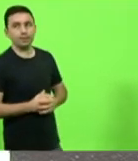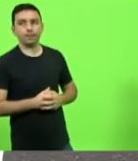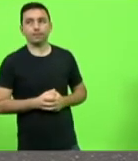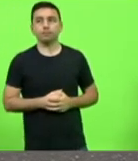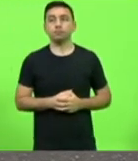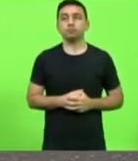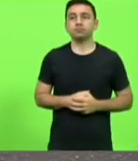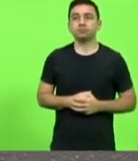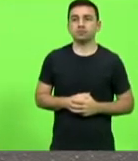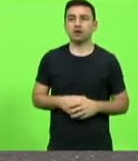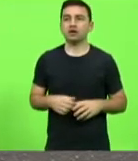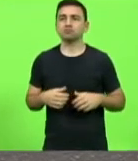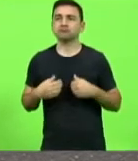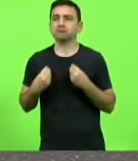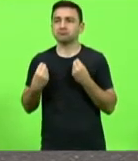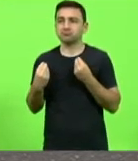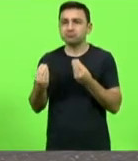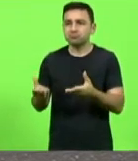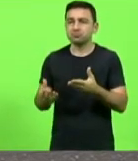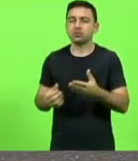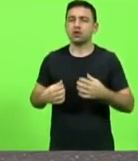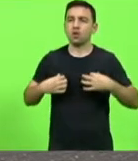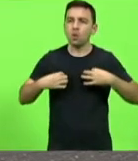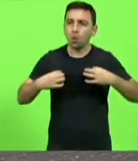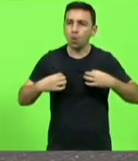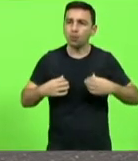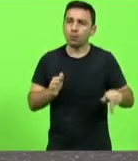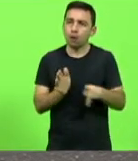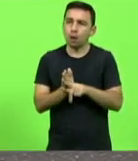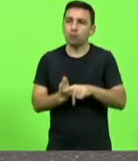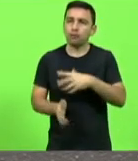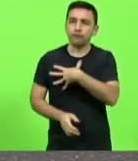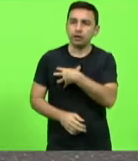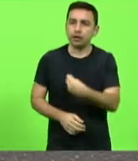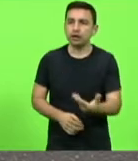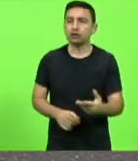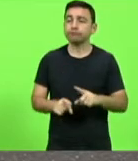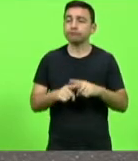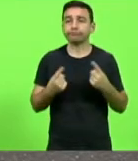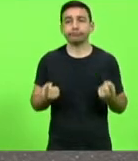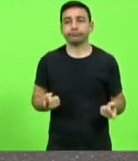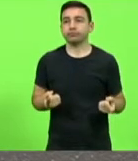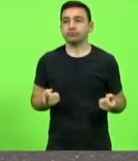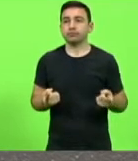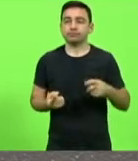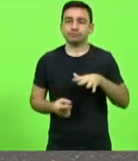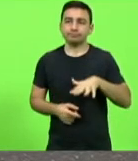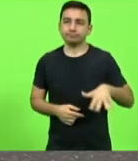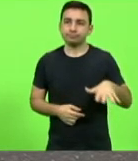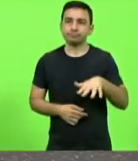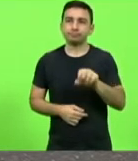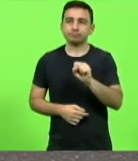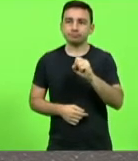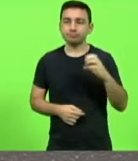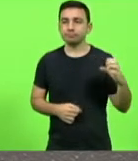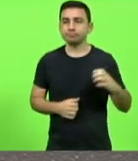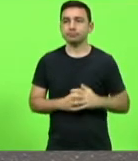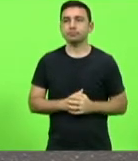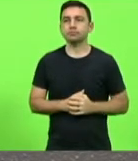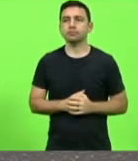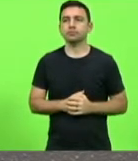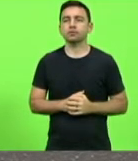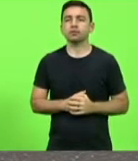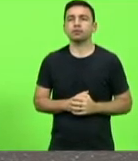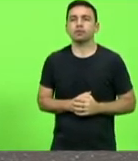Santa Catarina mais um minuto para concluir deputado